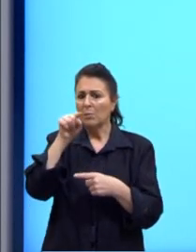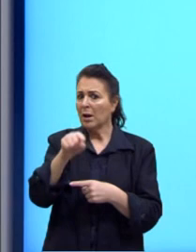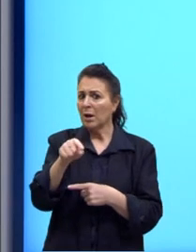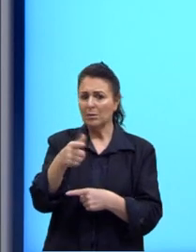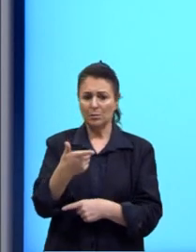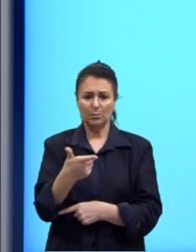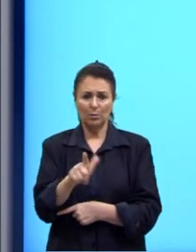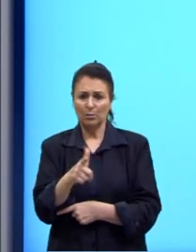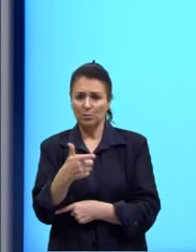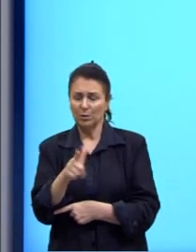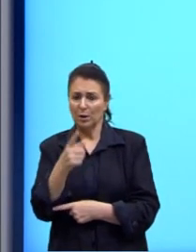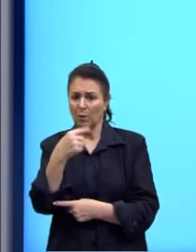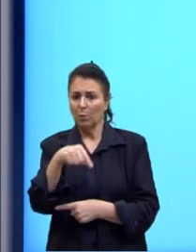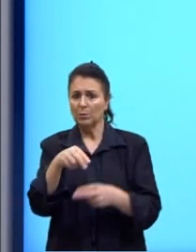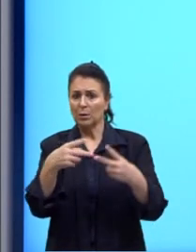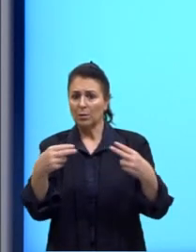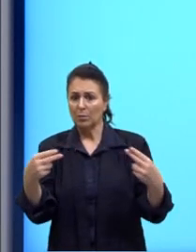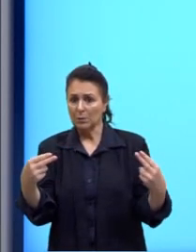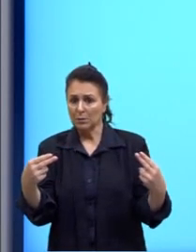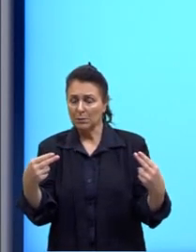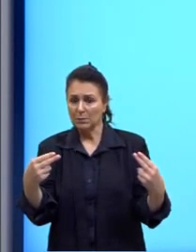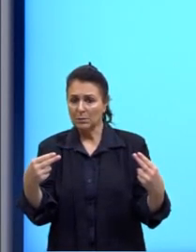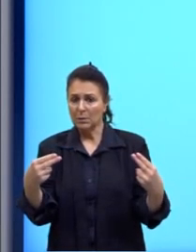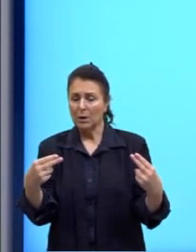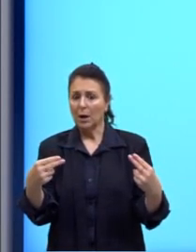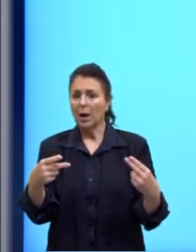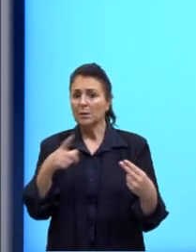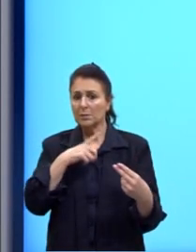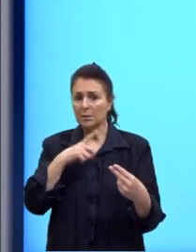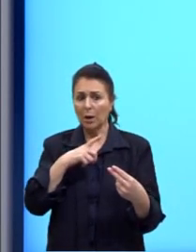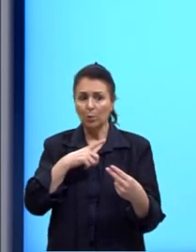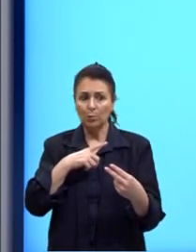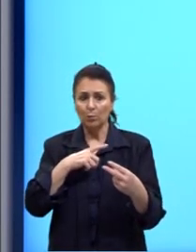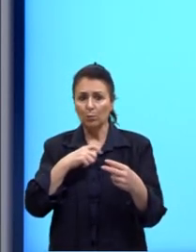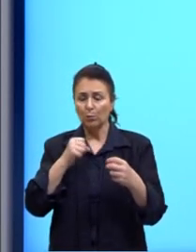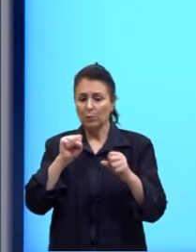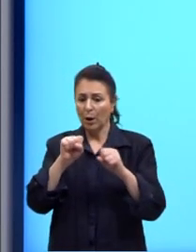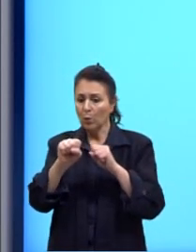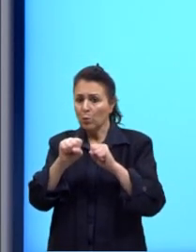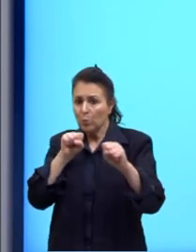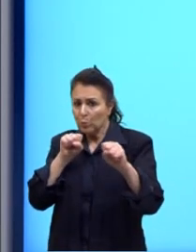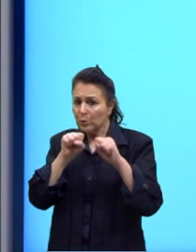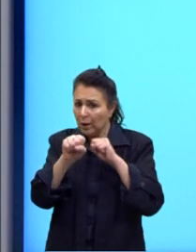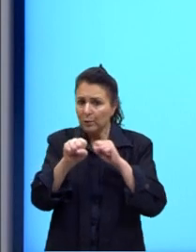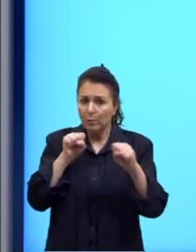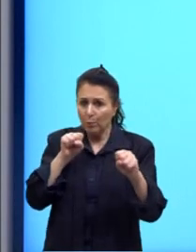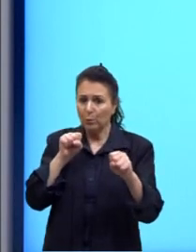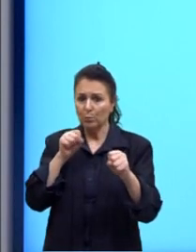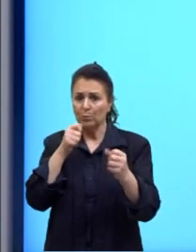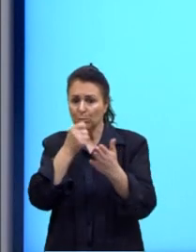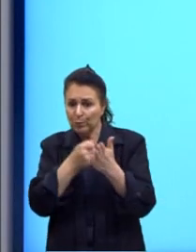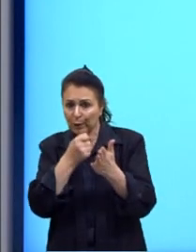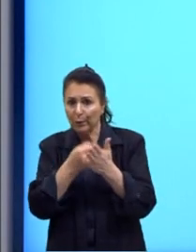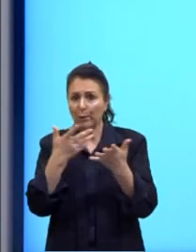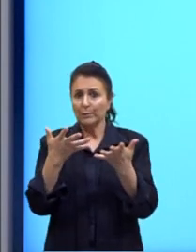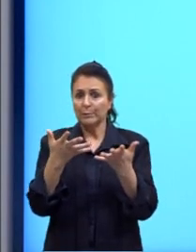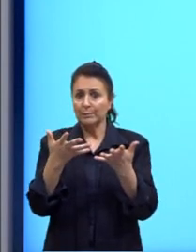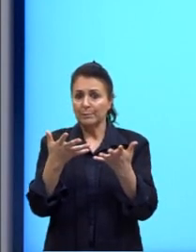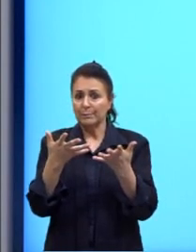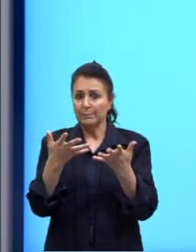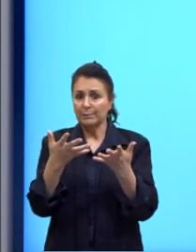existia outra coisa a não ser ser um viking. Ser um batalhador, um lutador de viking, né?